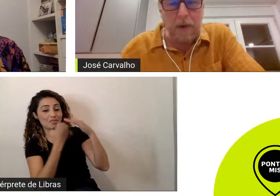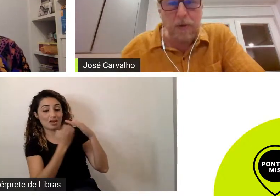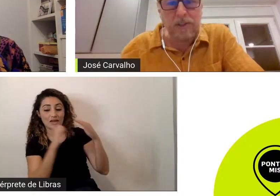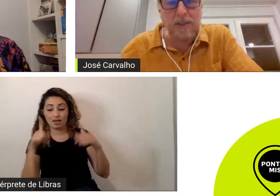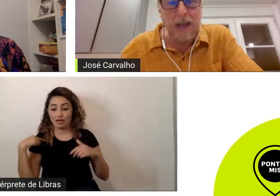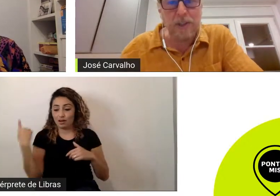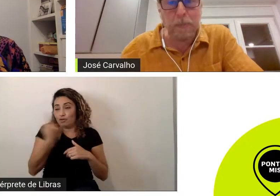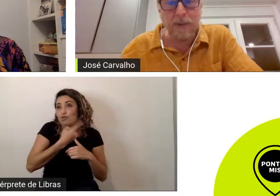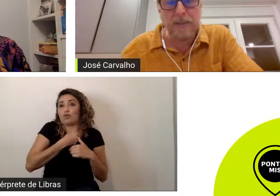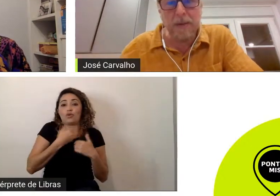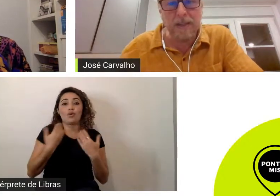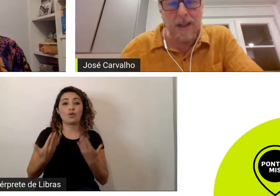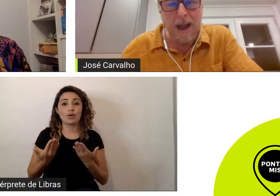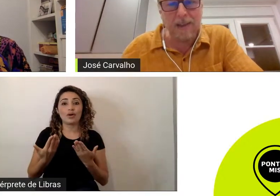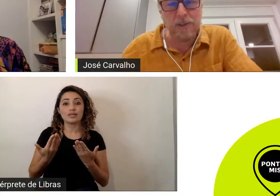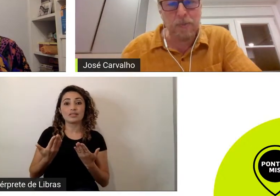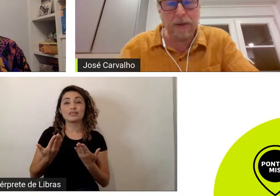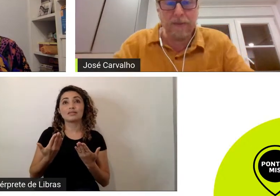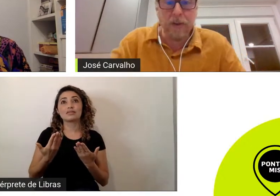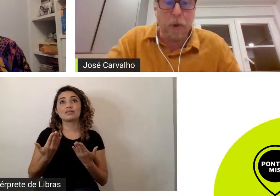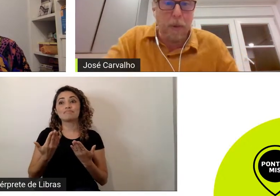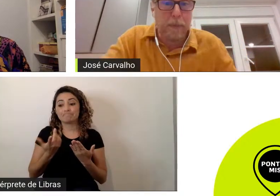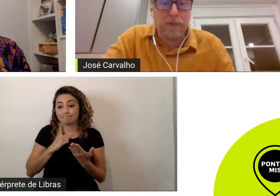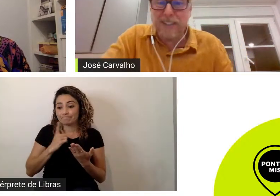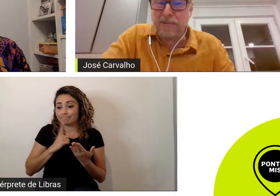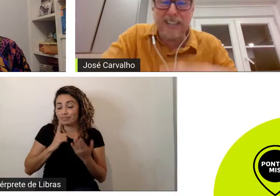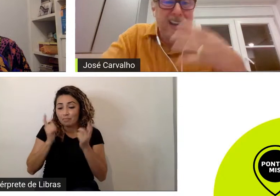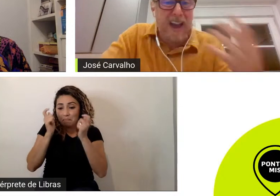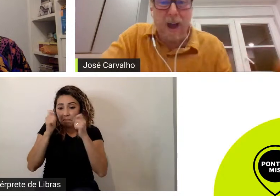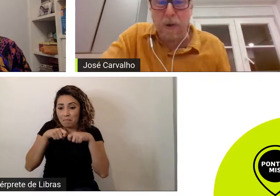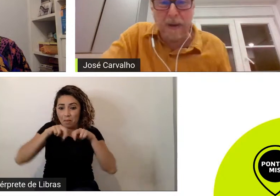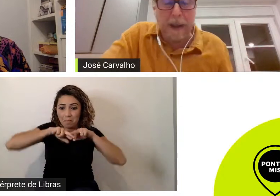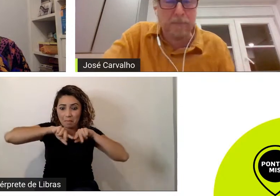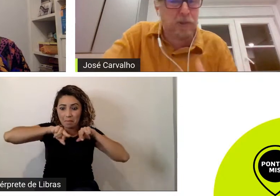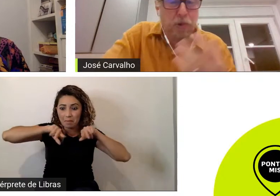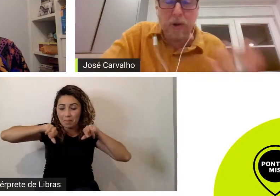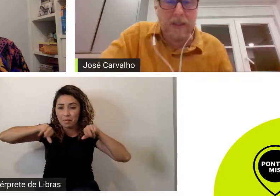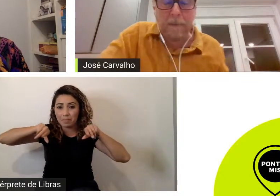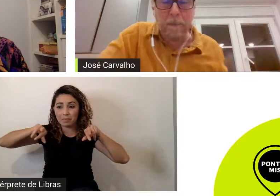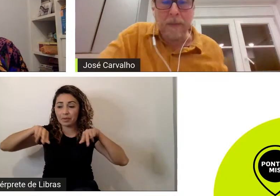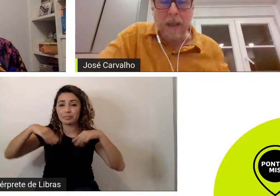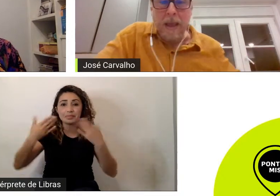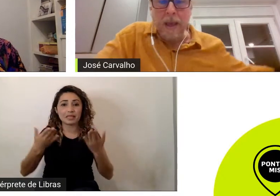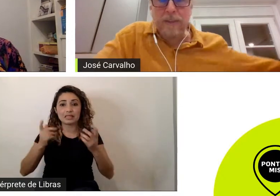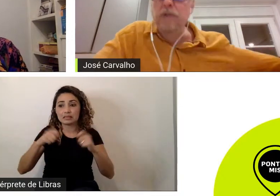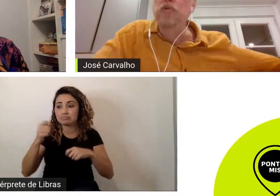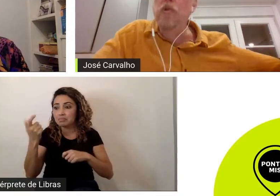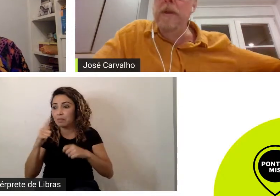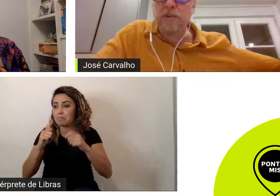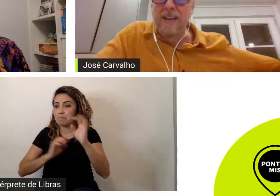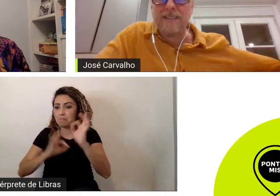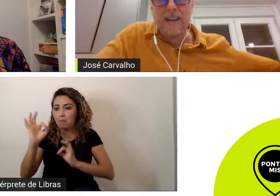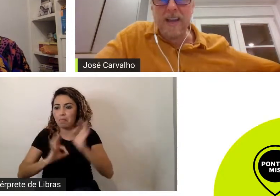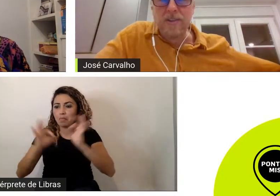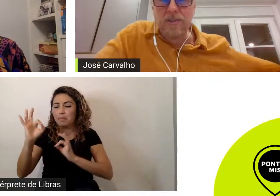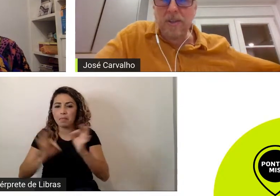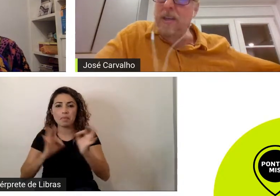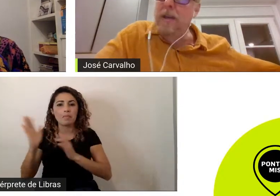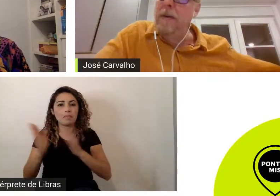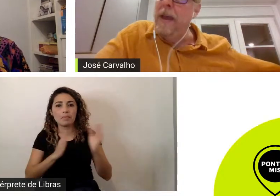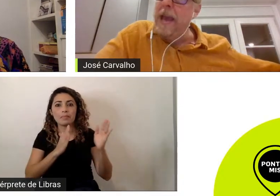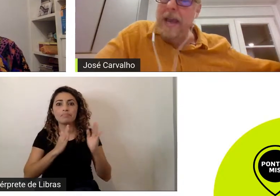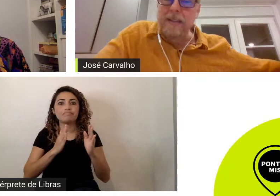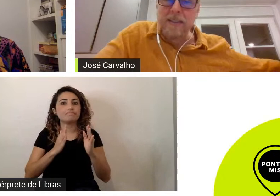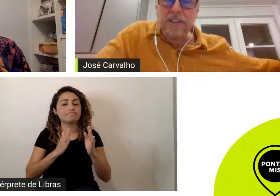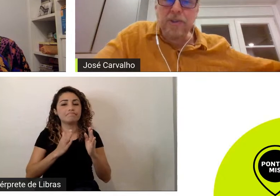abriu uma quantidade de possibilidades porque virou uma produção serial não é absurda eu tenho números recentes